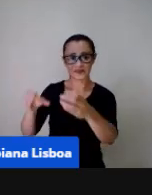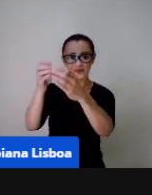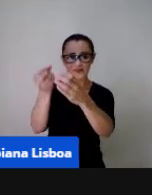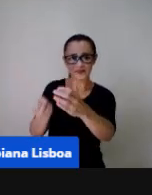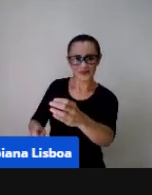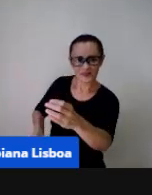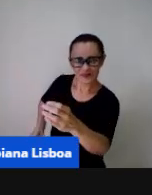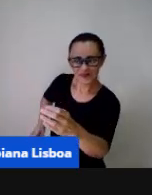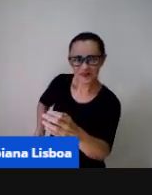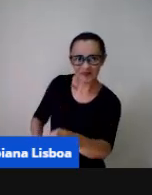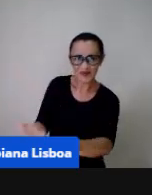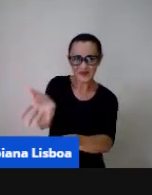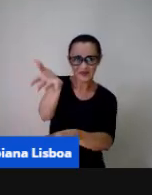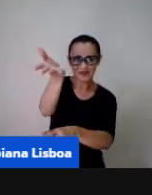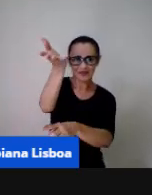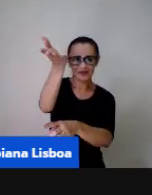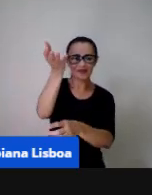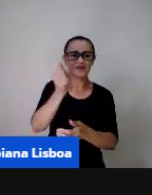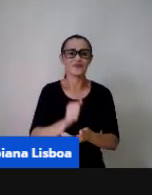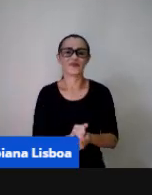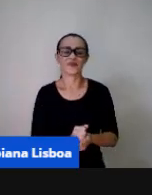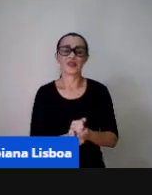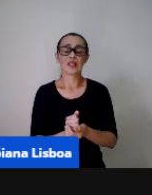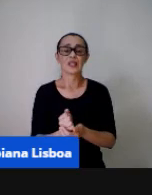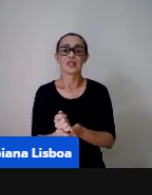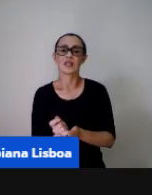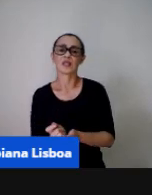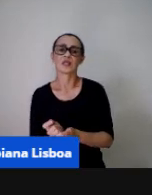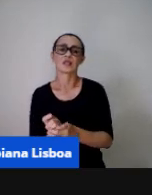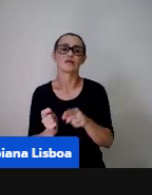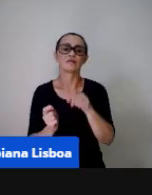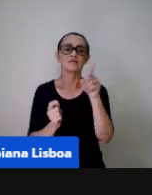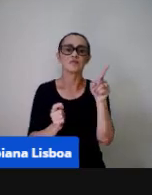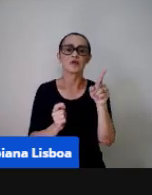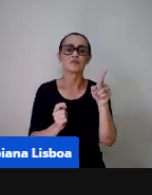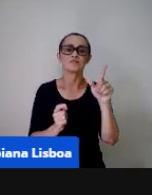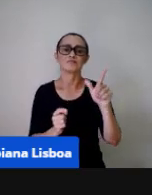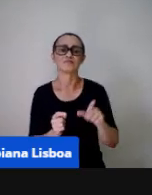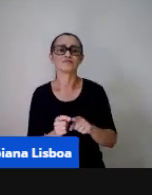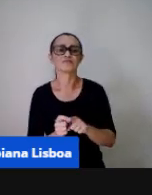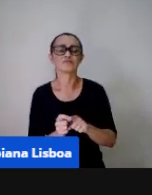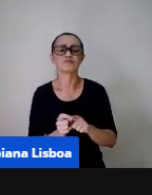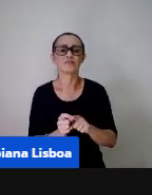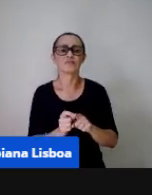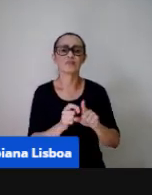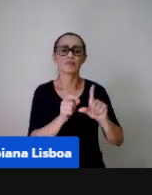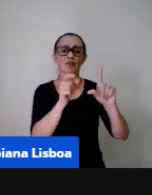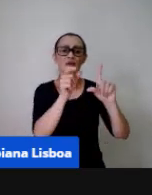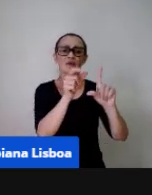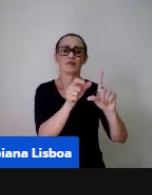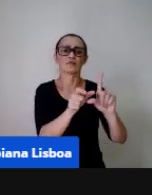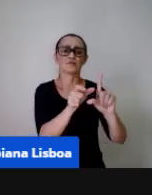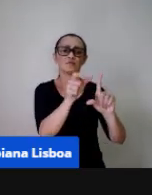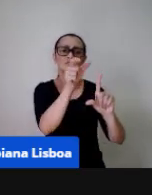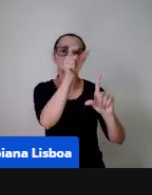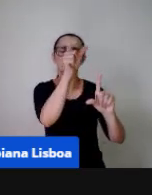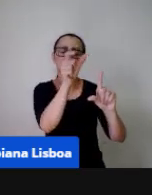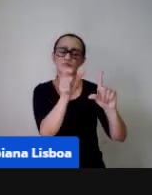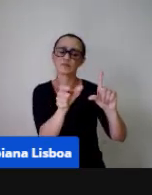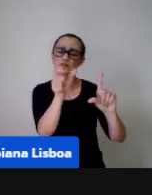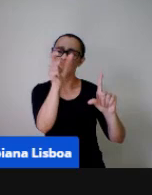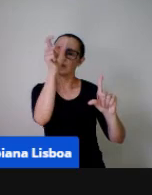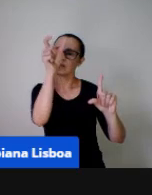a tabela ali ao outro lado nós temos o gráfico né? um gráfico de pesquisa né? ali a professora trabalhou a pesquisa